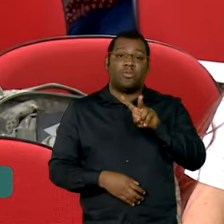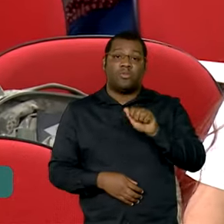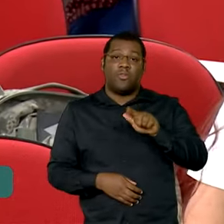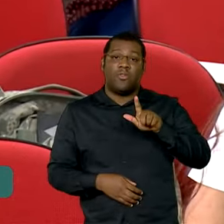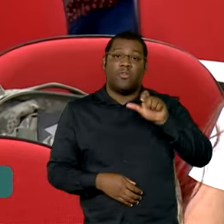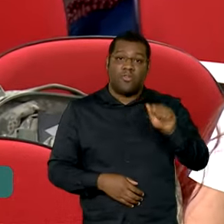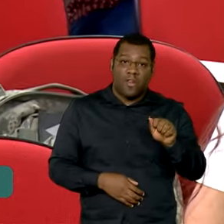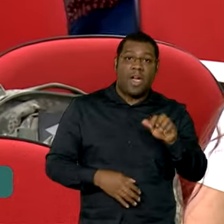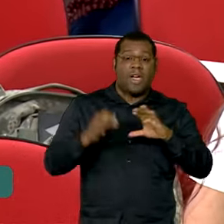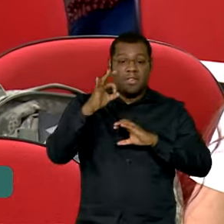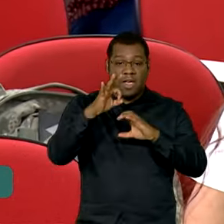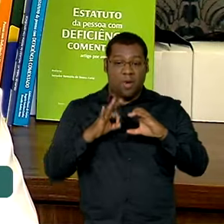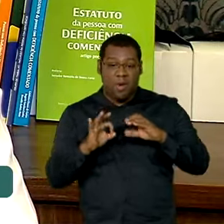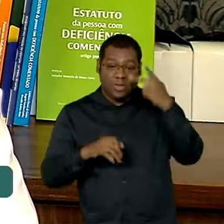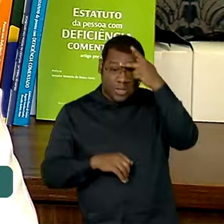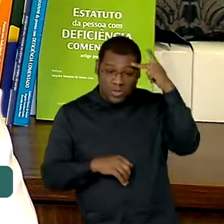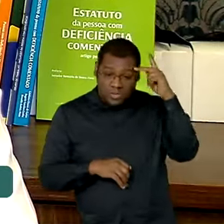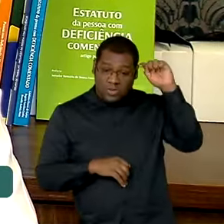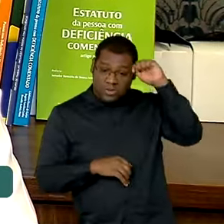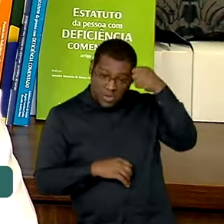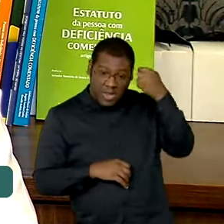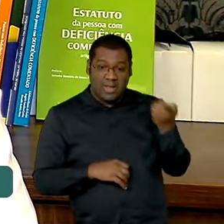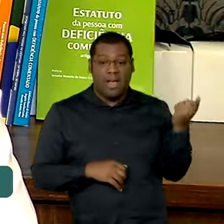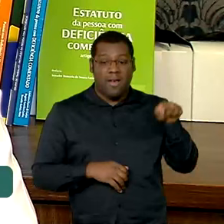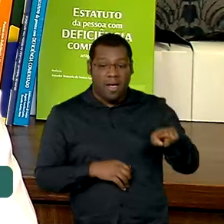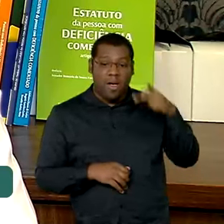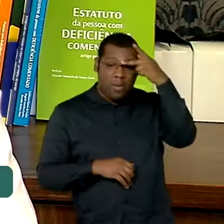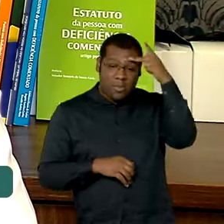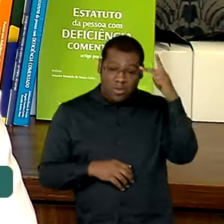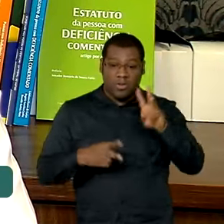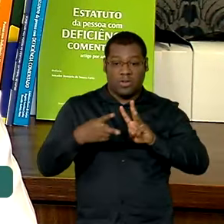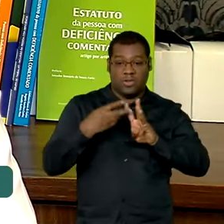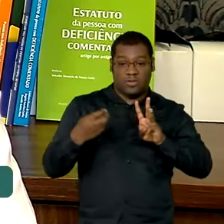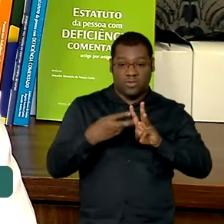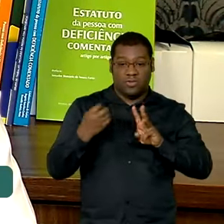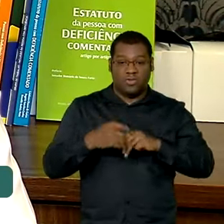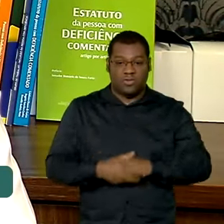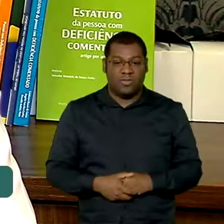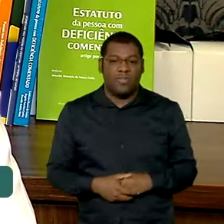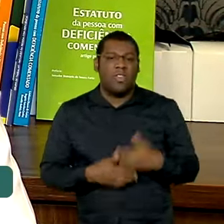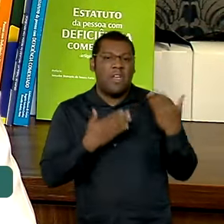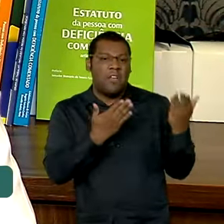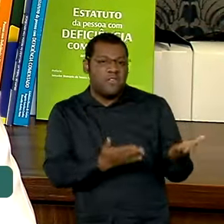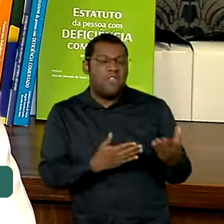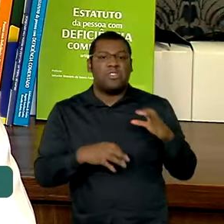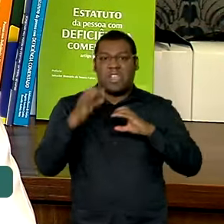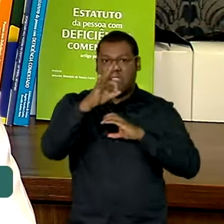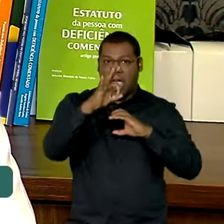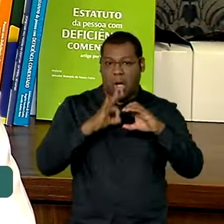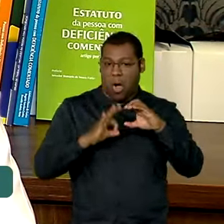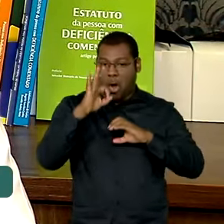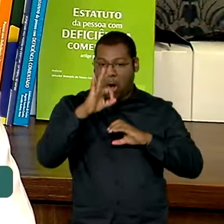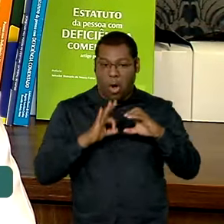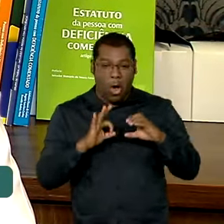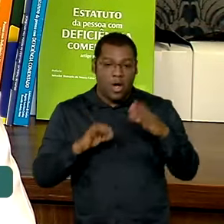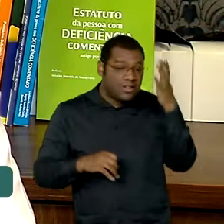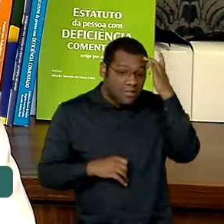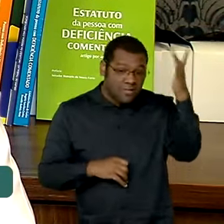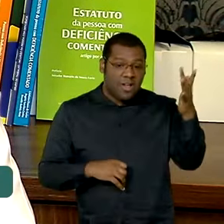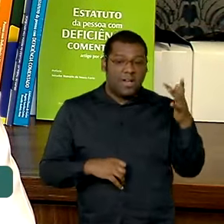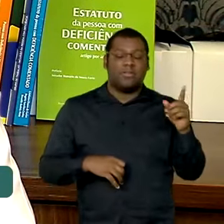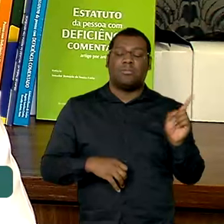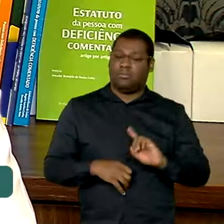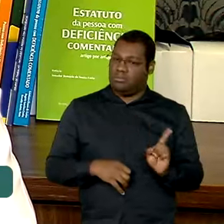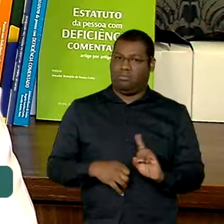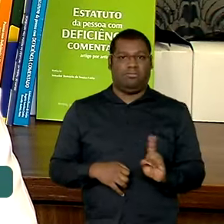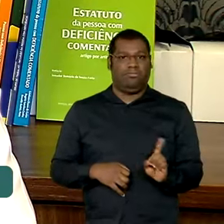negra e indígena. As pessoas às vezes falam para a gente, ah, para você é mais fácil porque tem cotas. Não, a gente precisa estudar